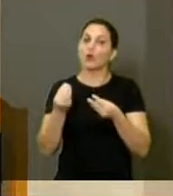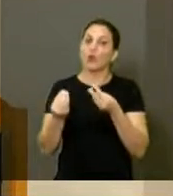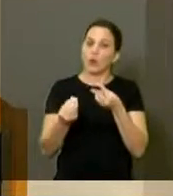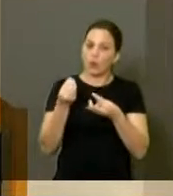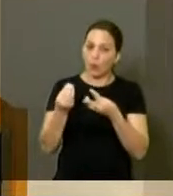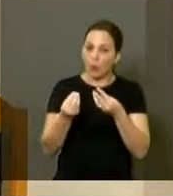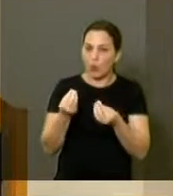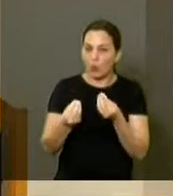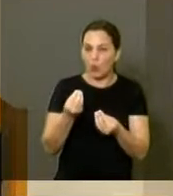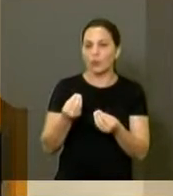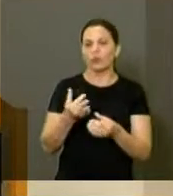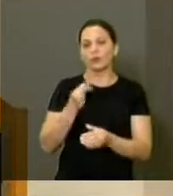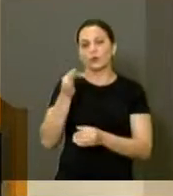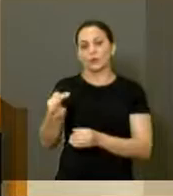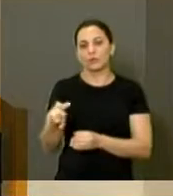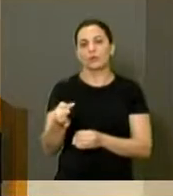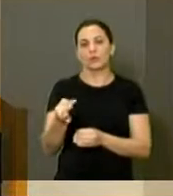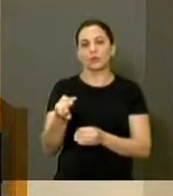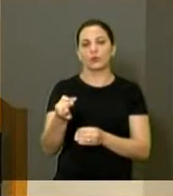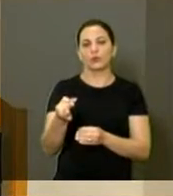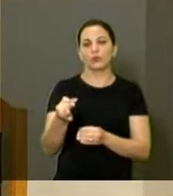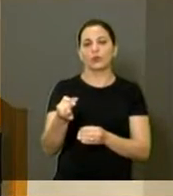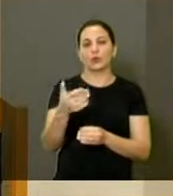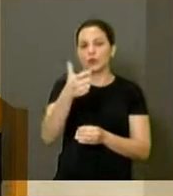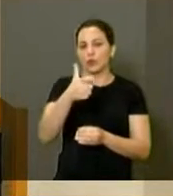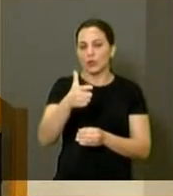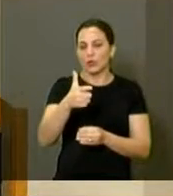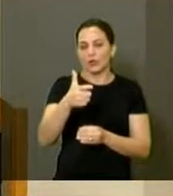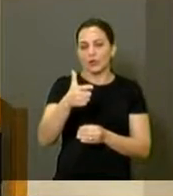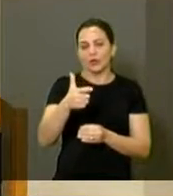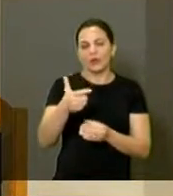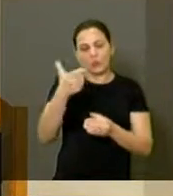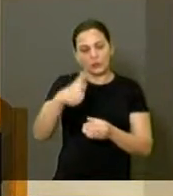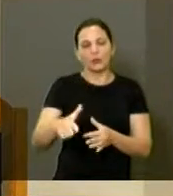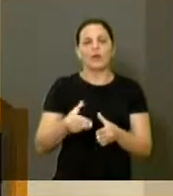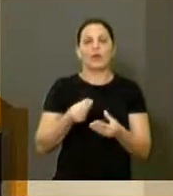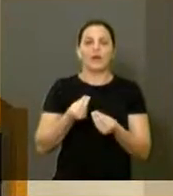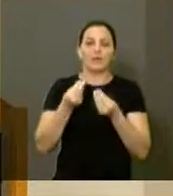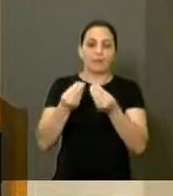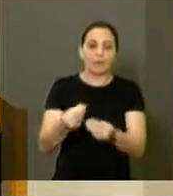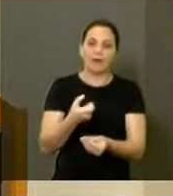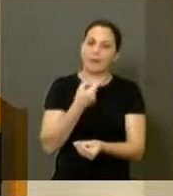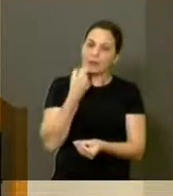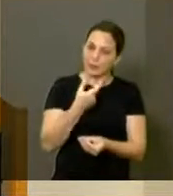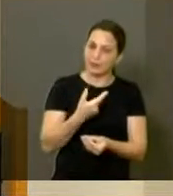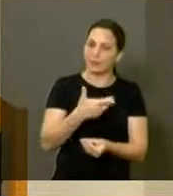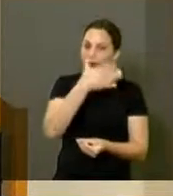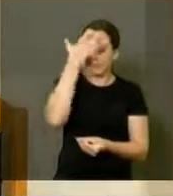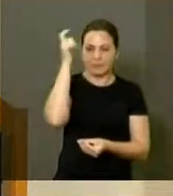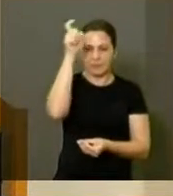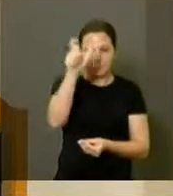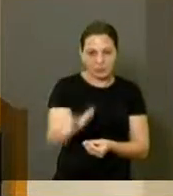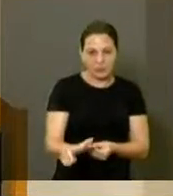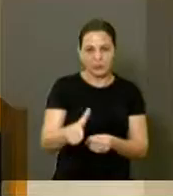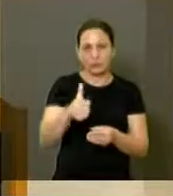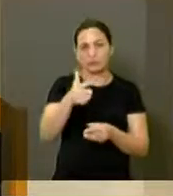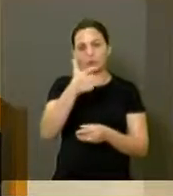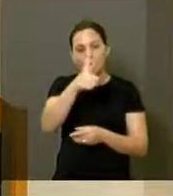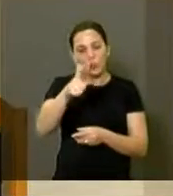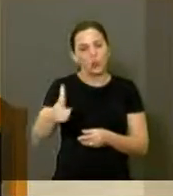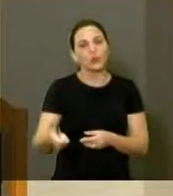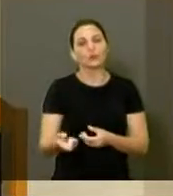de Parkinson, mas eu sei de pessoas que também têm Alzheimer e já tiveram, já passaram por essa situação do medicamento não chegar.